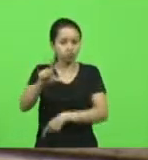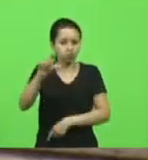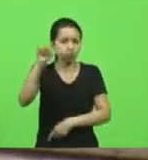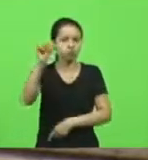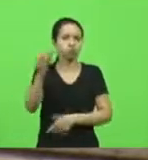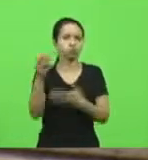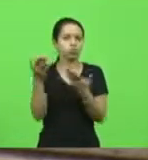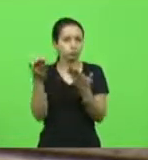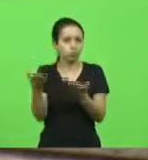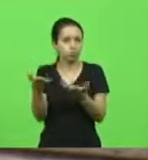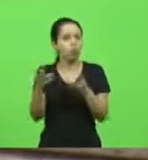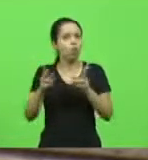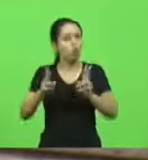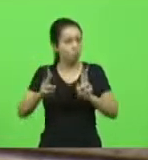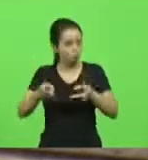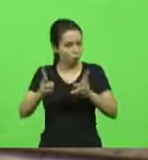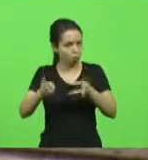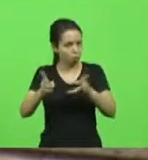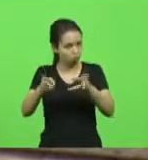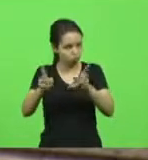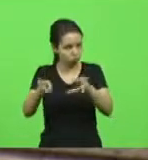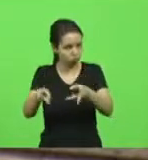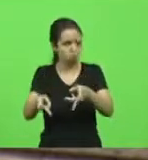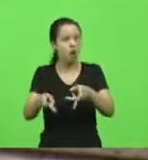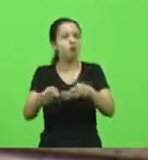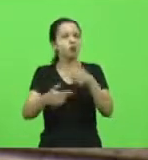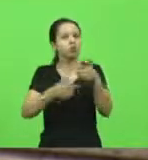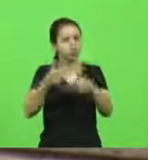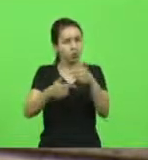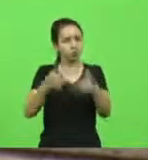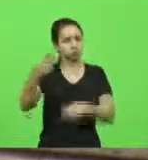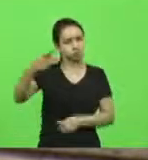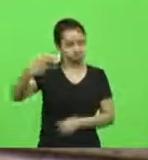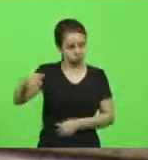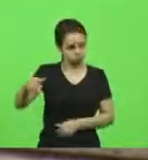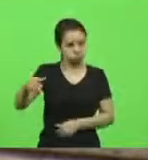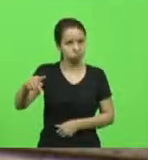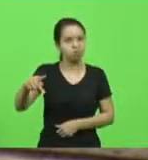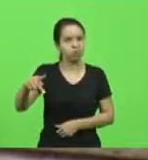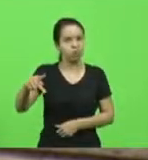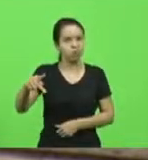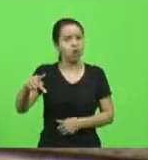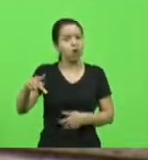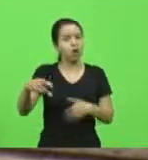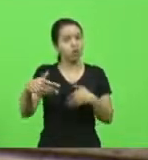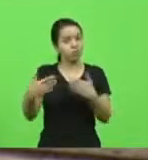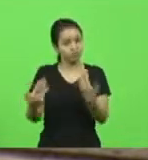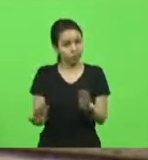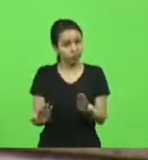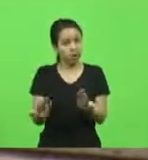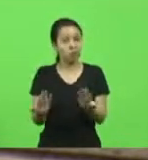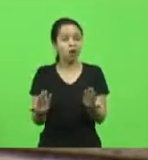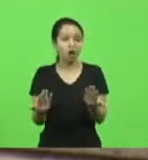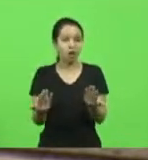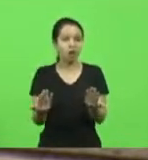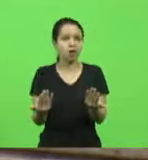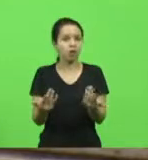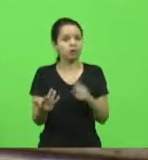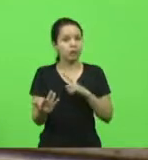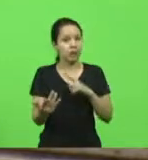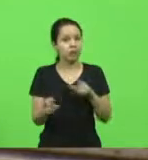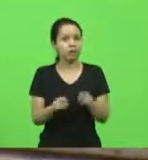cumprindo a sua missão, enquanto, paralelamente, terá o direito de